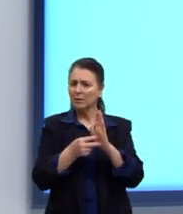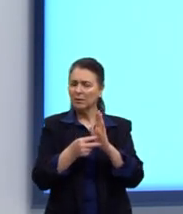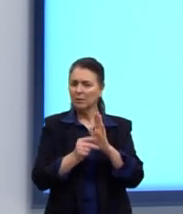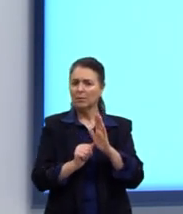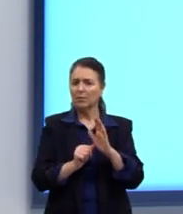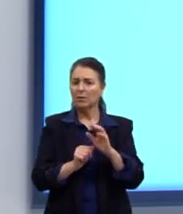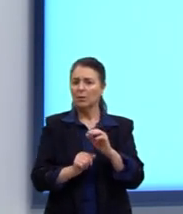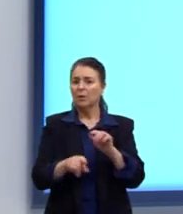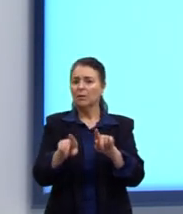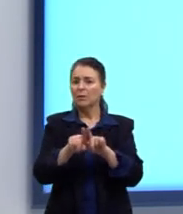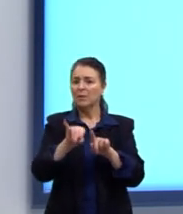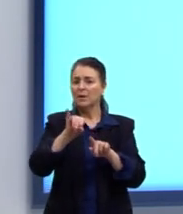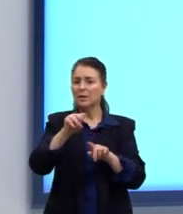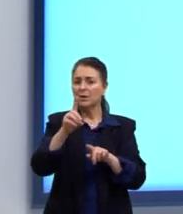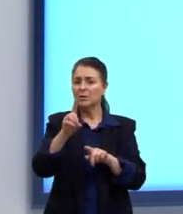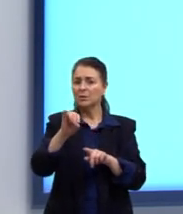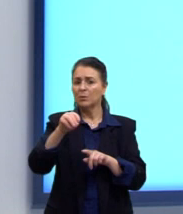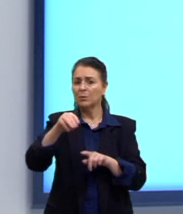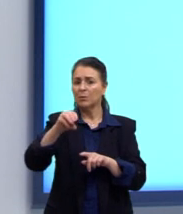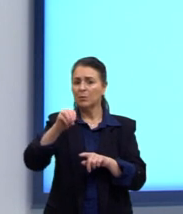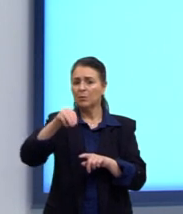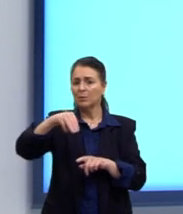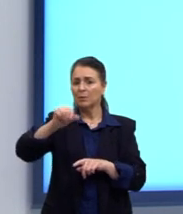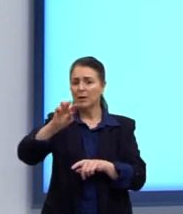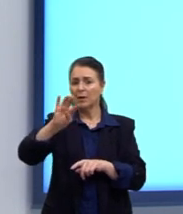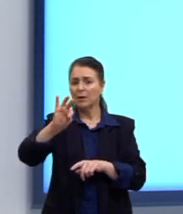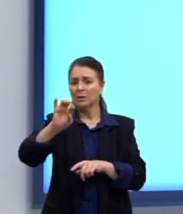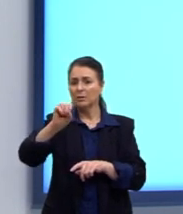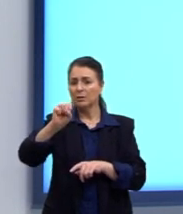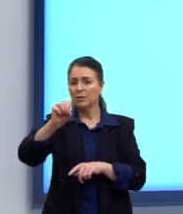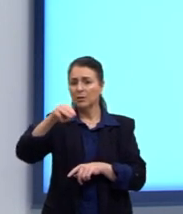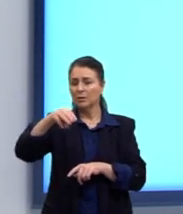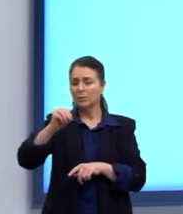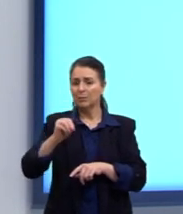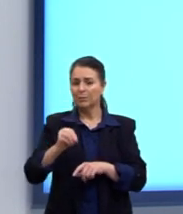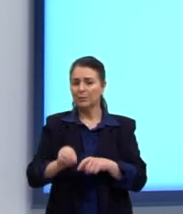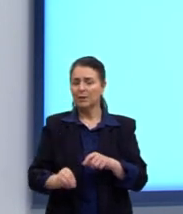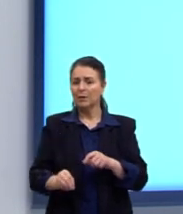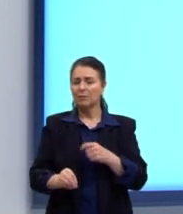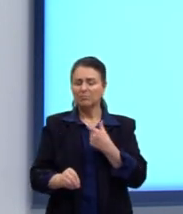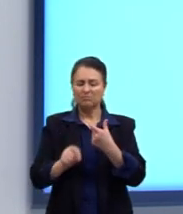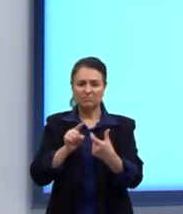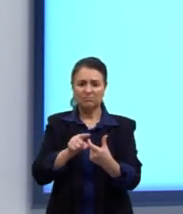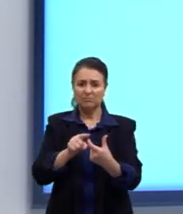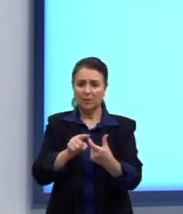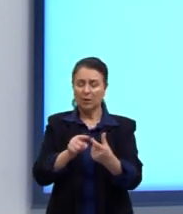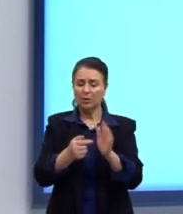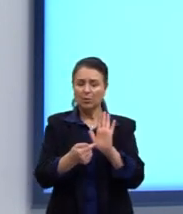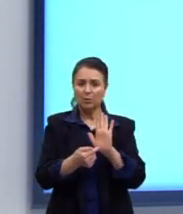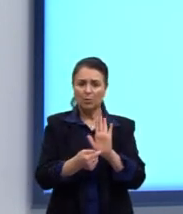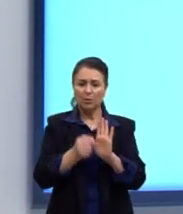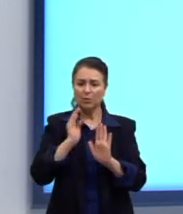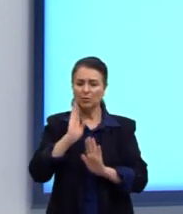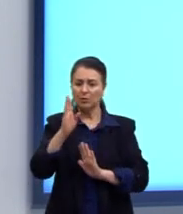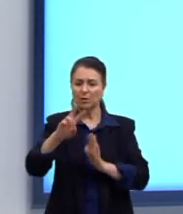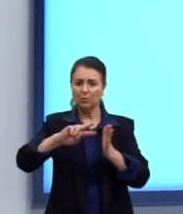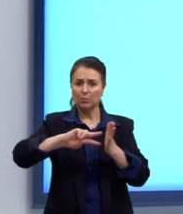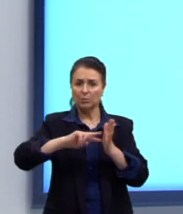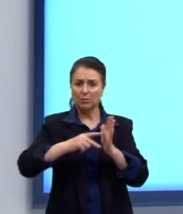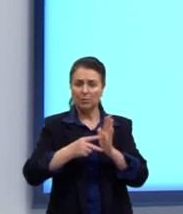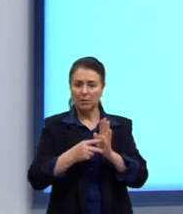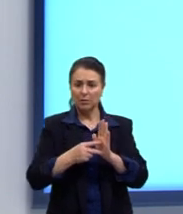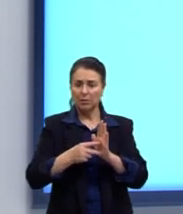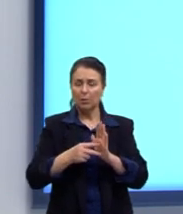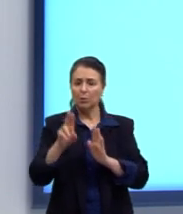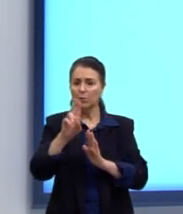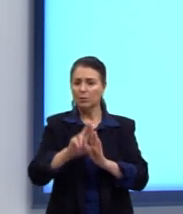idiomatismo são expressões que se caracterizam por não identificar seu significado através de suas